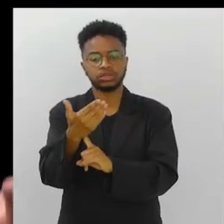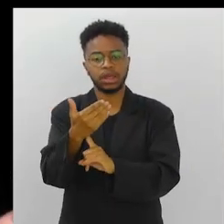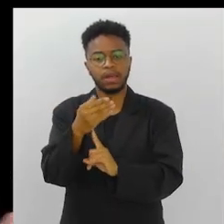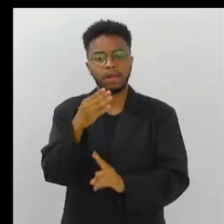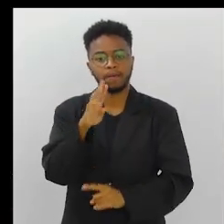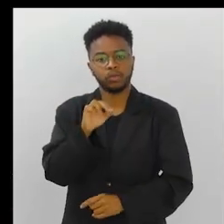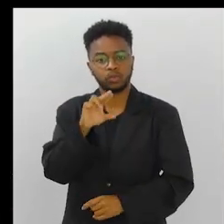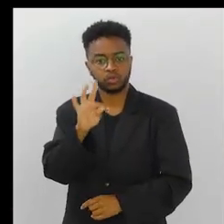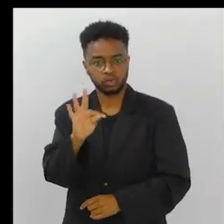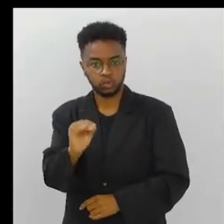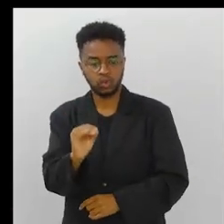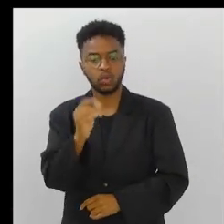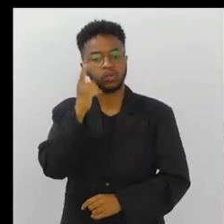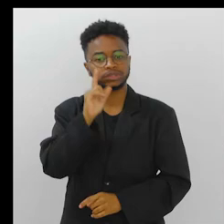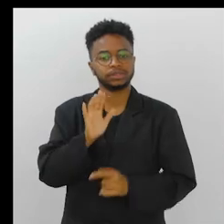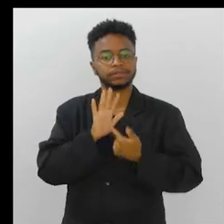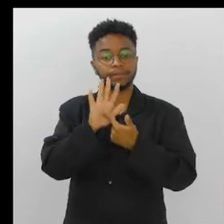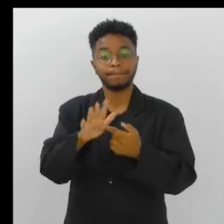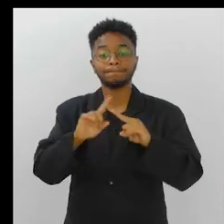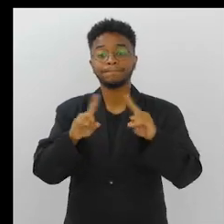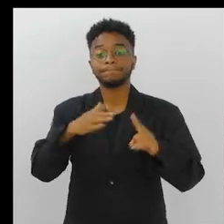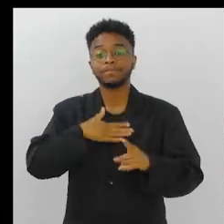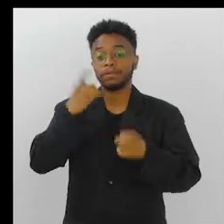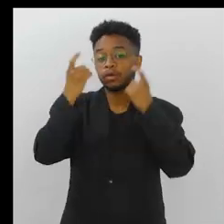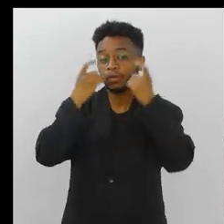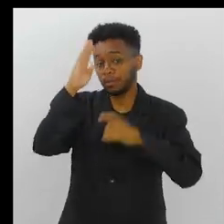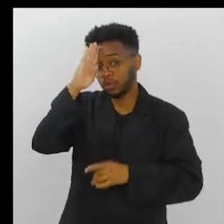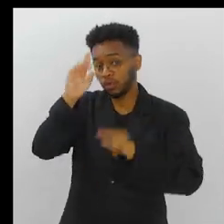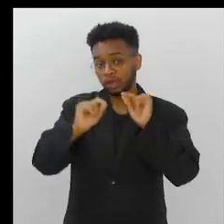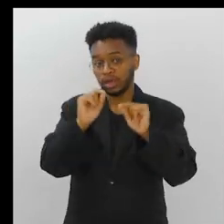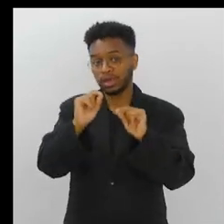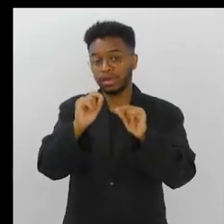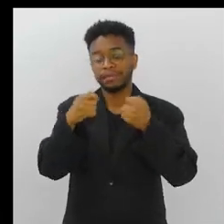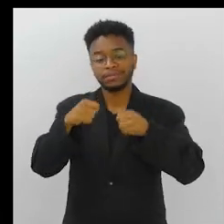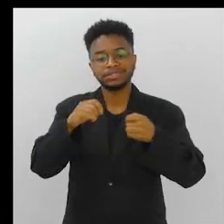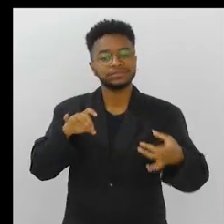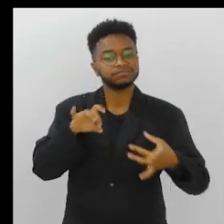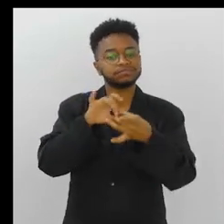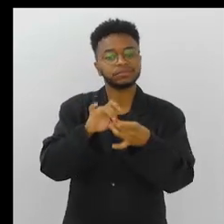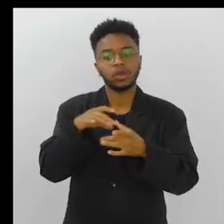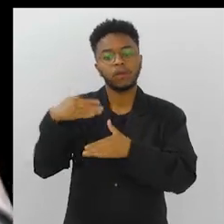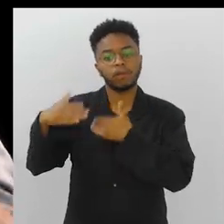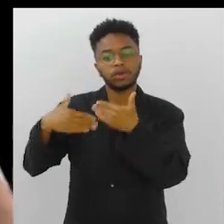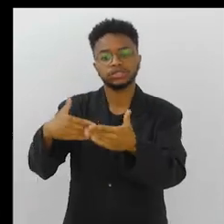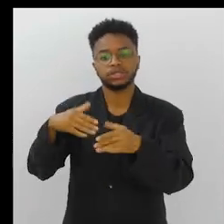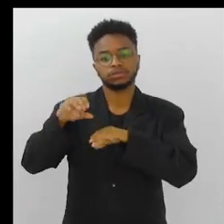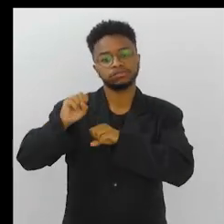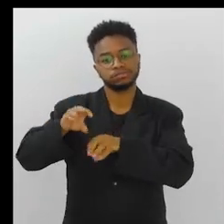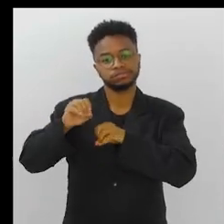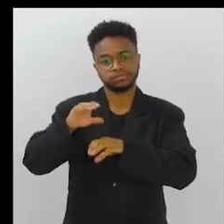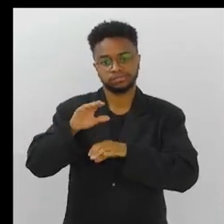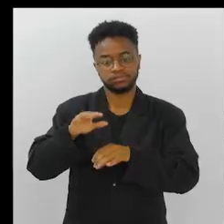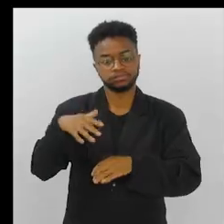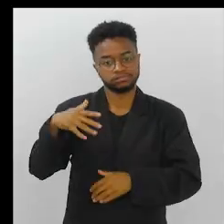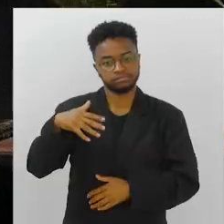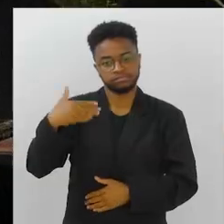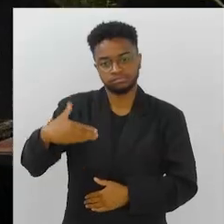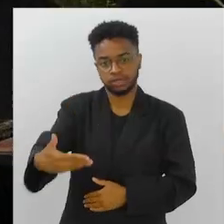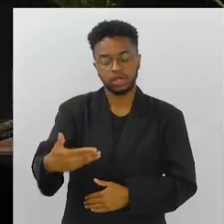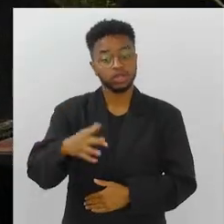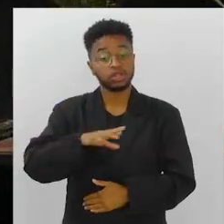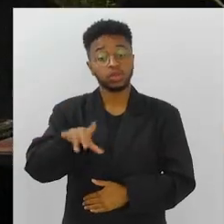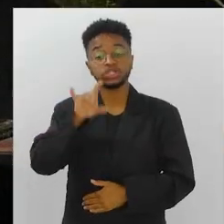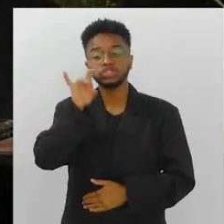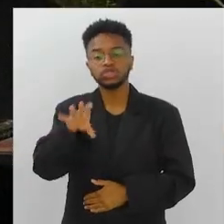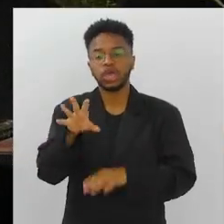bruta, direta, podem trazer. Mas a minha preocupação é que isso vem acompanhado de um processo educacional. Não